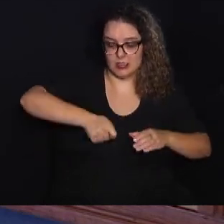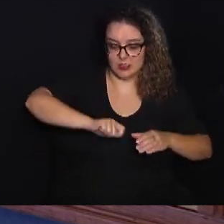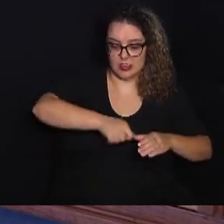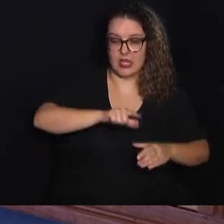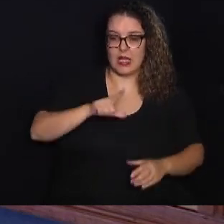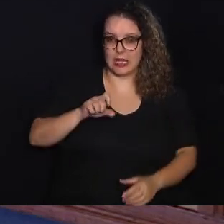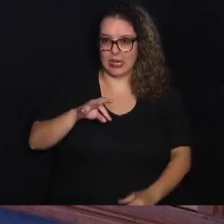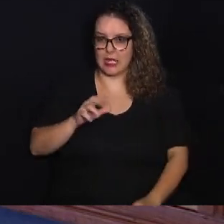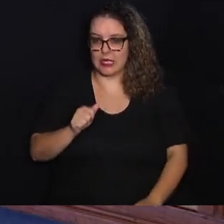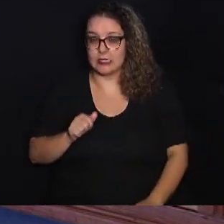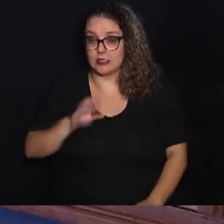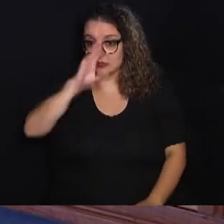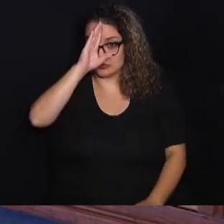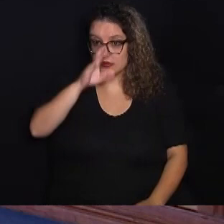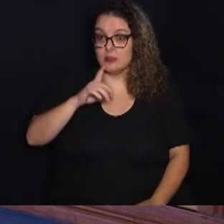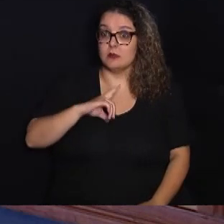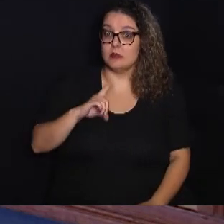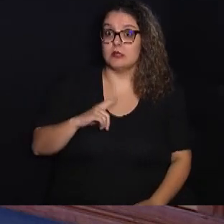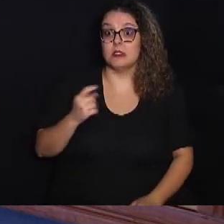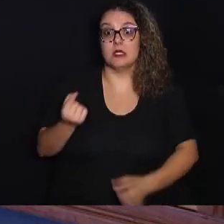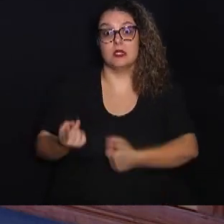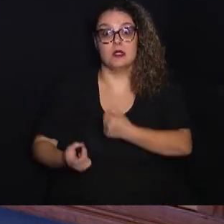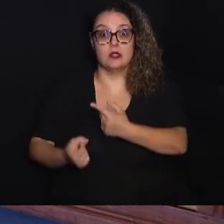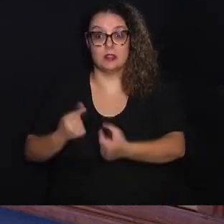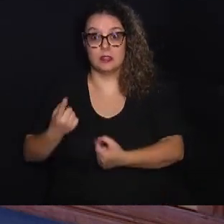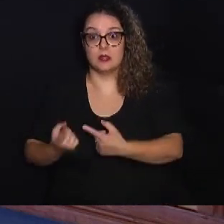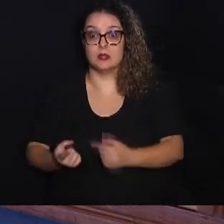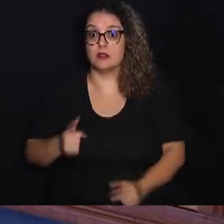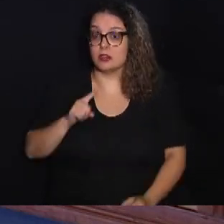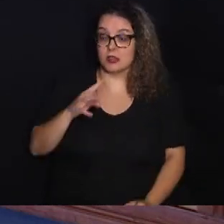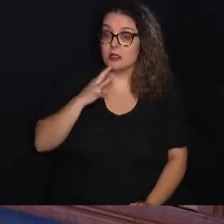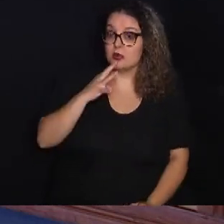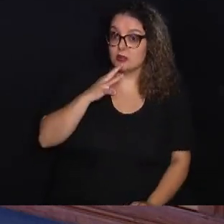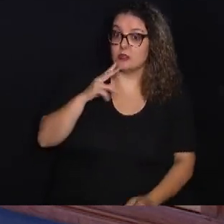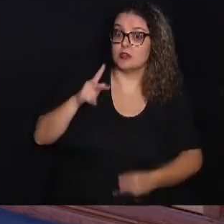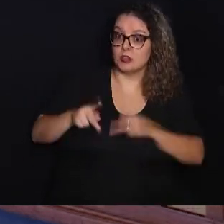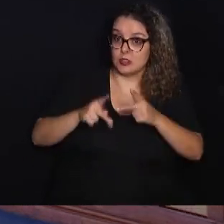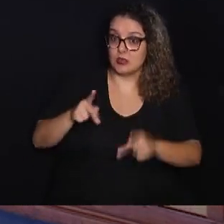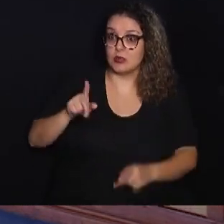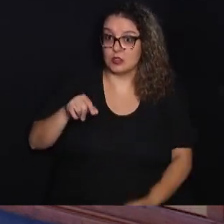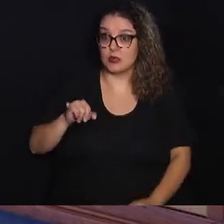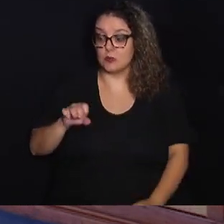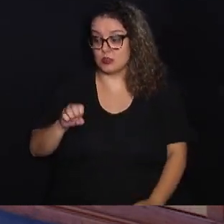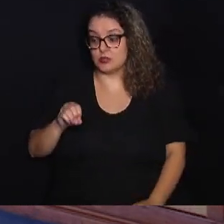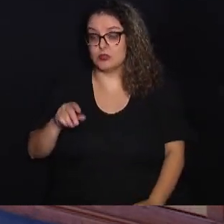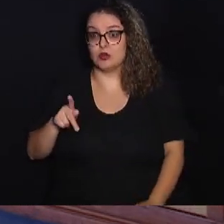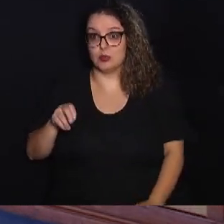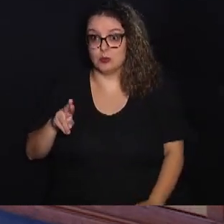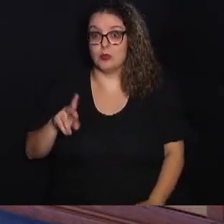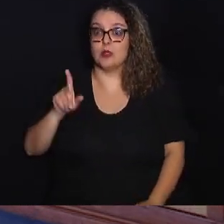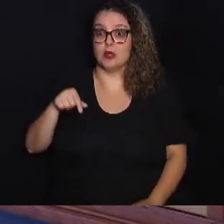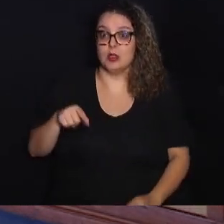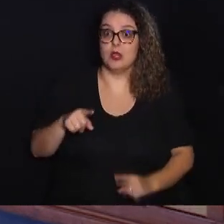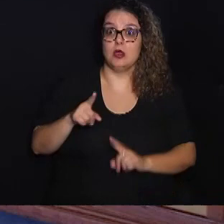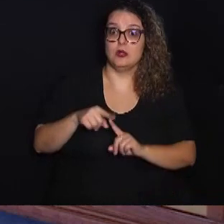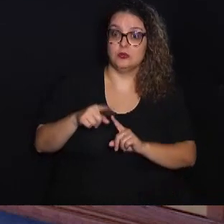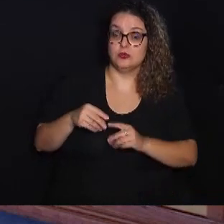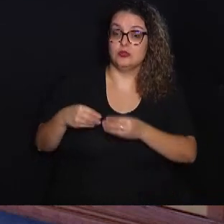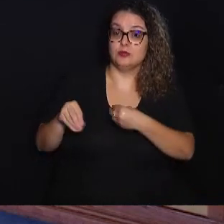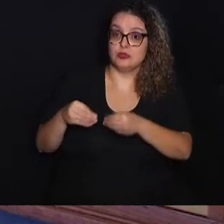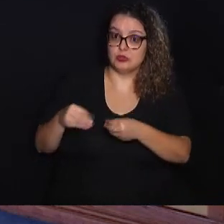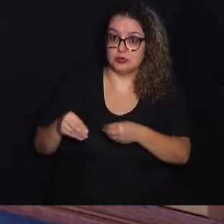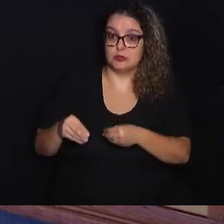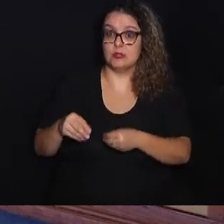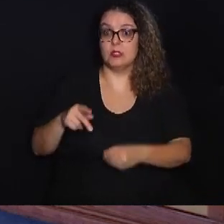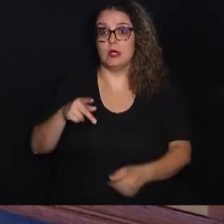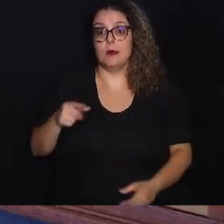lata, né, esses são os principais, mas a gente tem uns que são mais desconhecidos da população, que é o isopor, que ele é um tipo